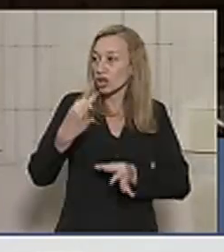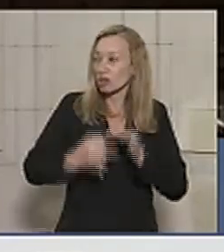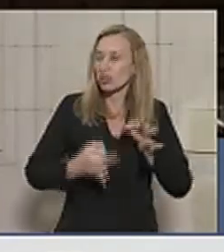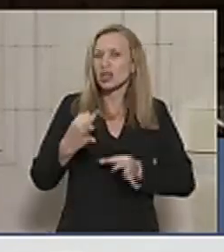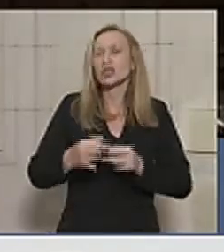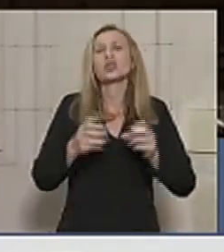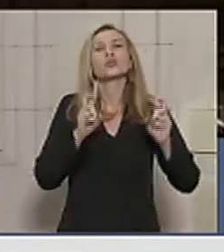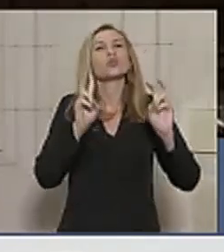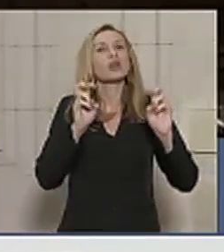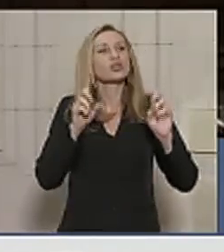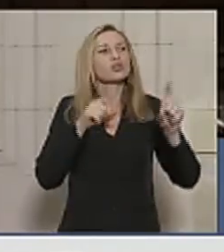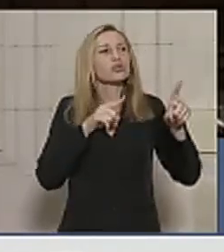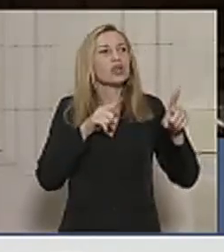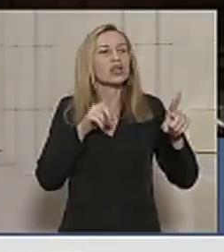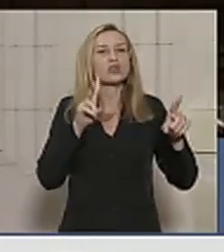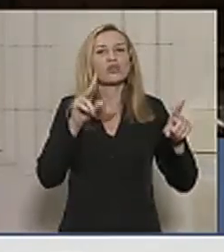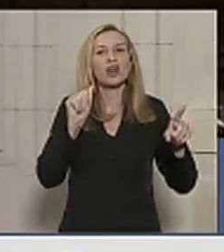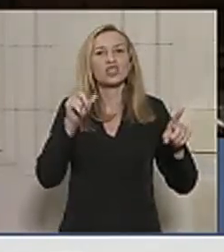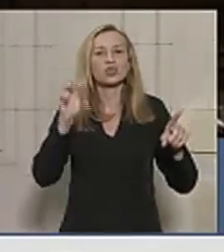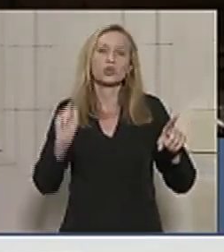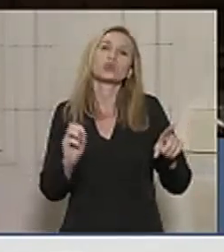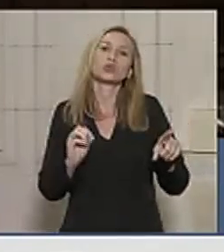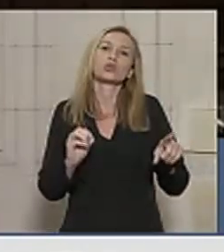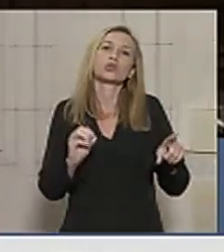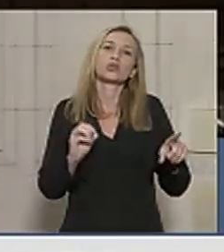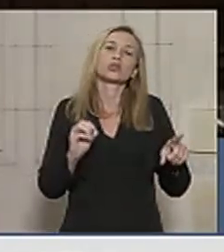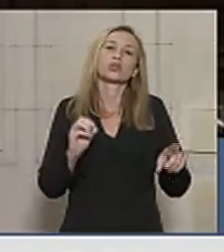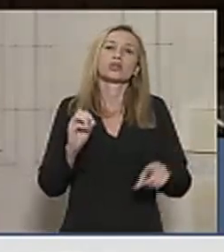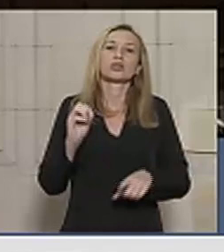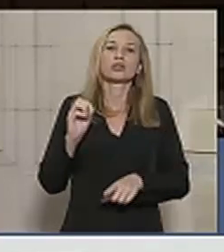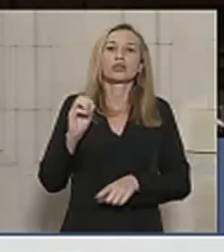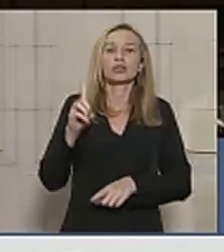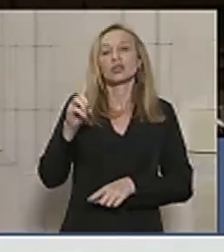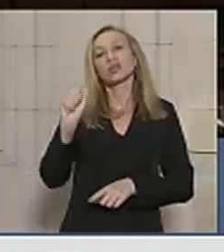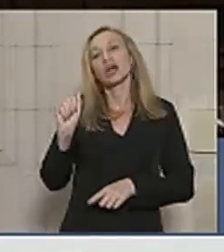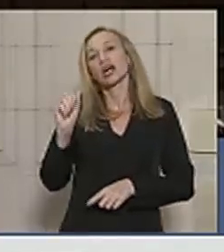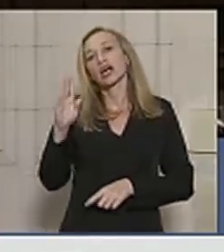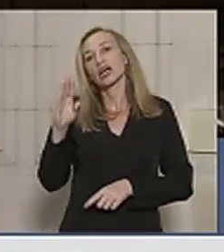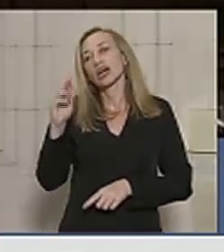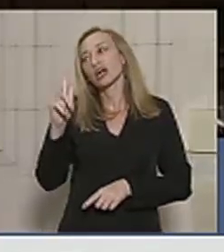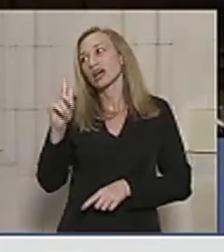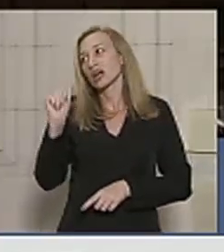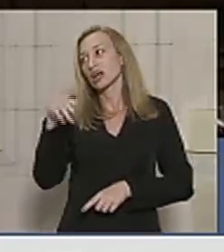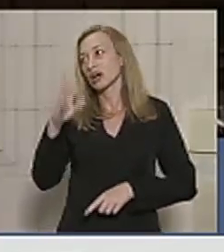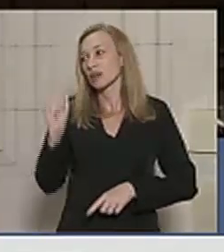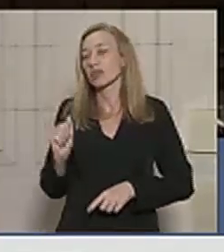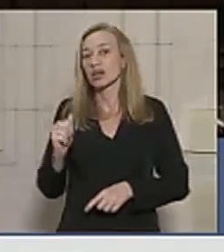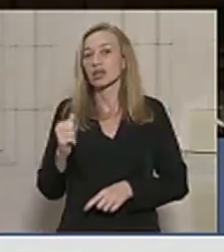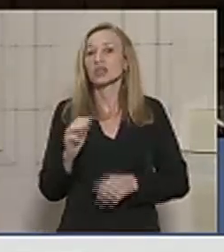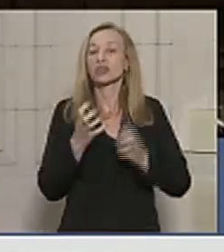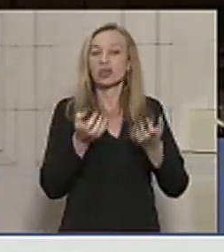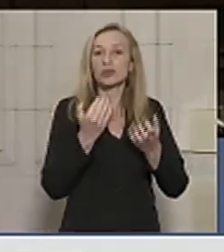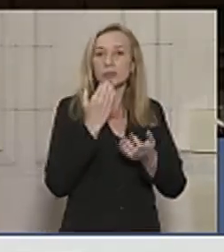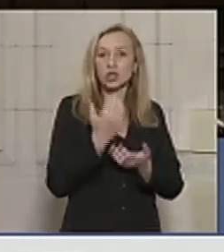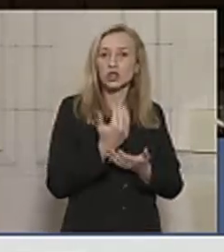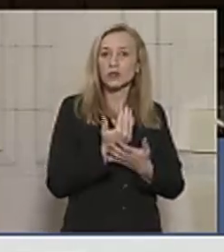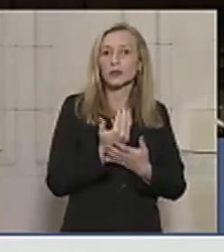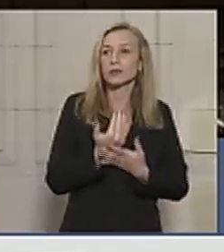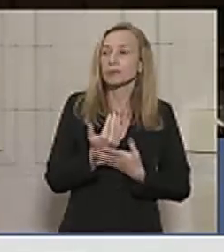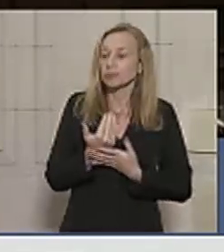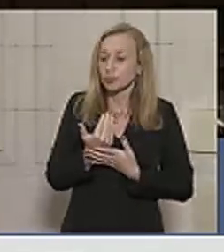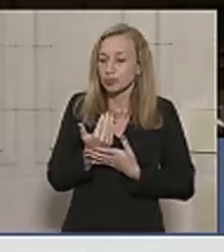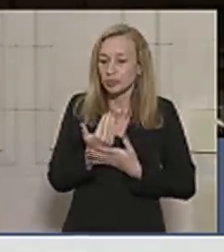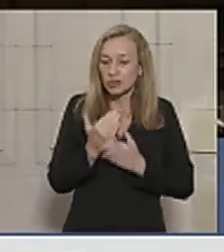caso das eleições do Vasco da Gama. Mas, quero dizer que pedimos, eu requeria a essa presidência, a essa